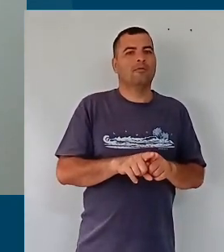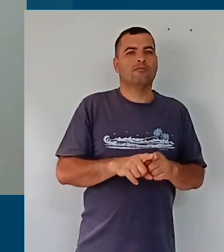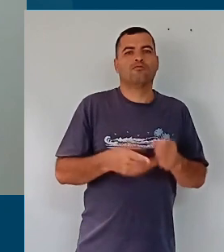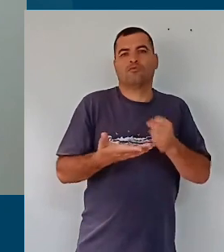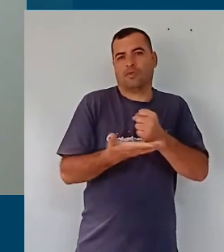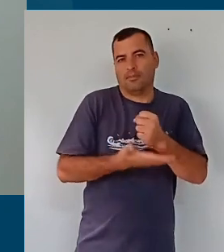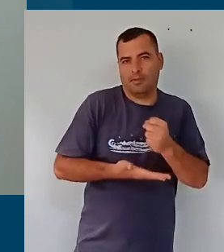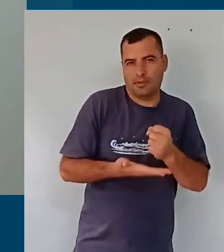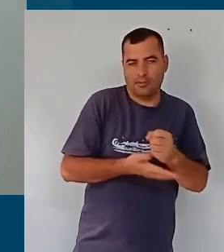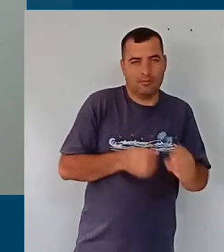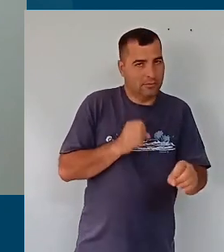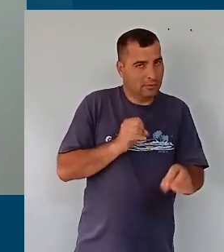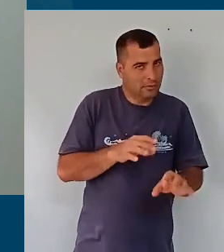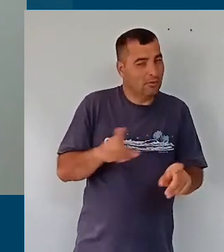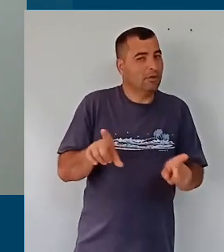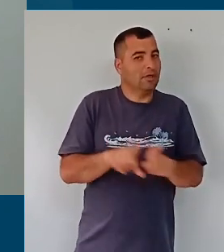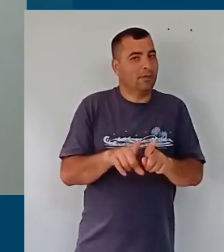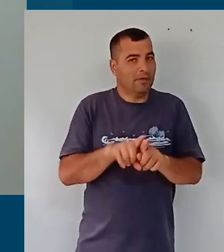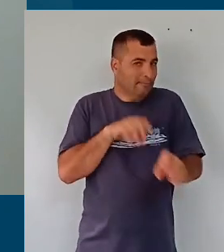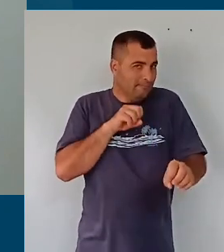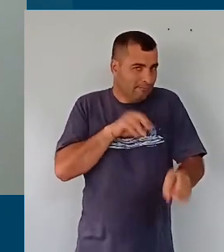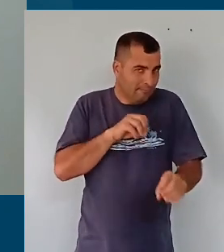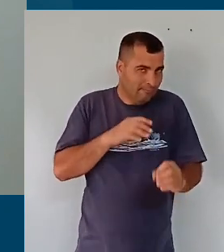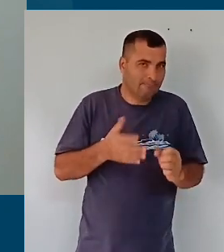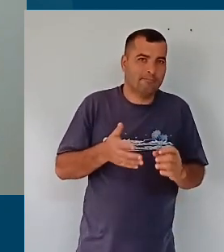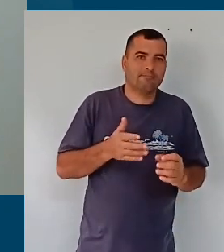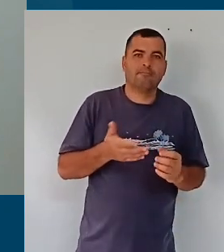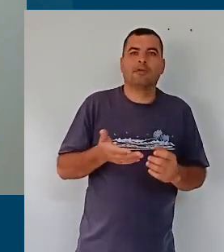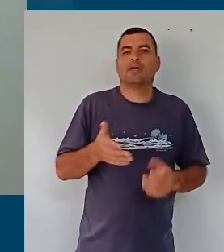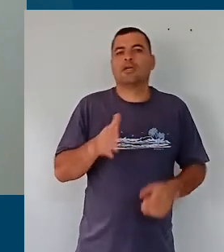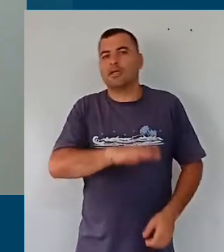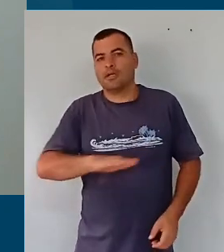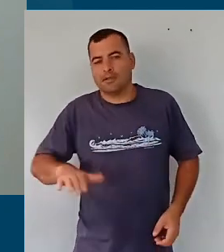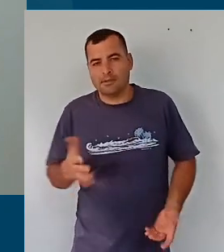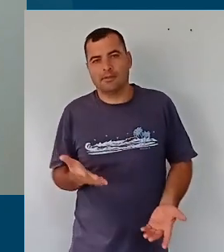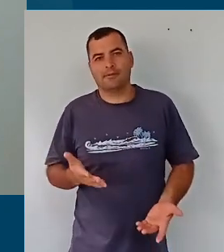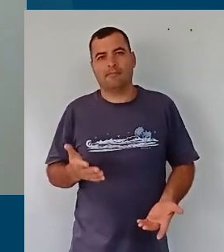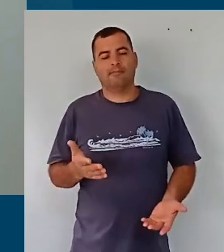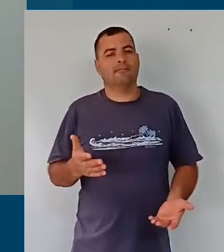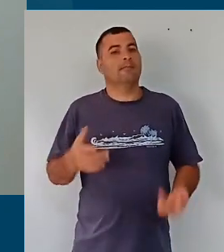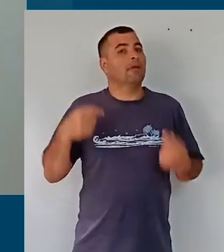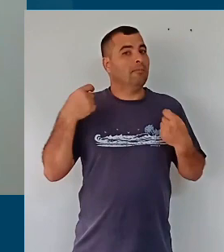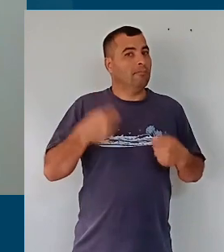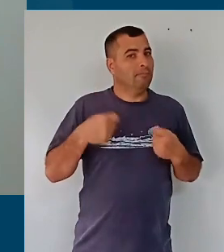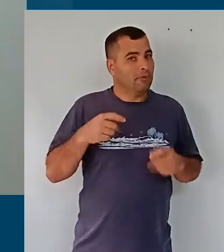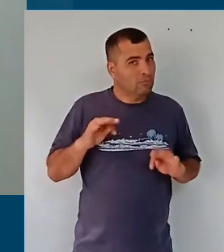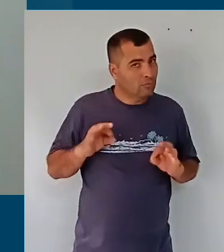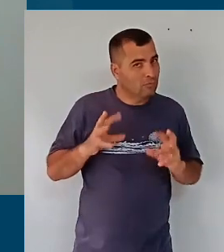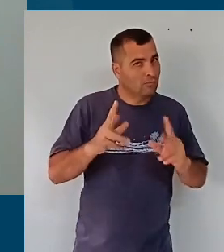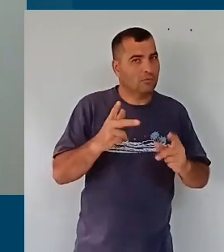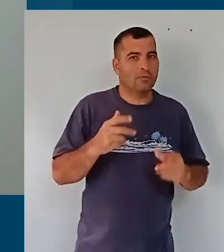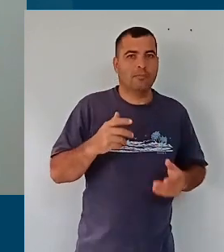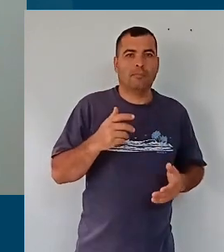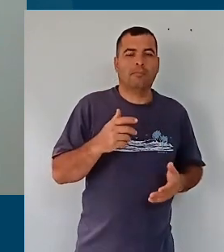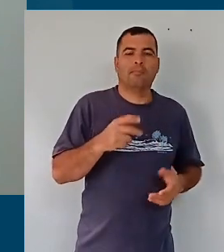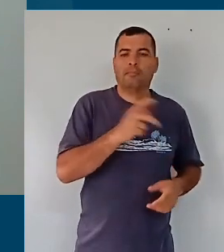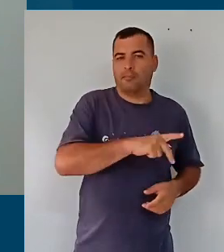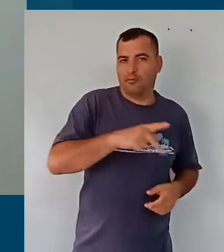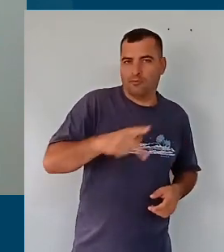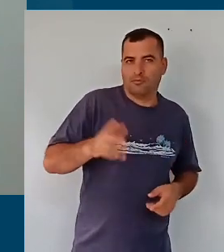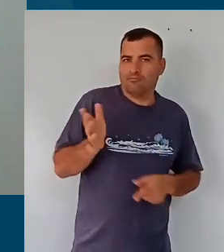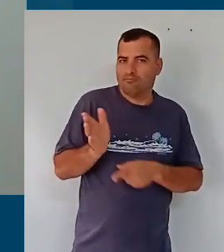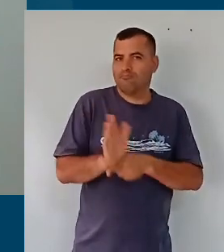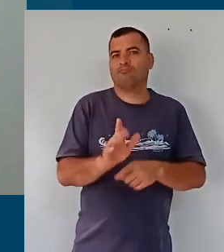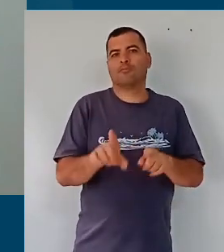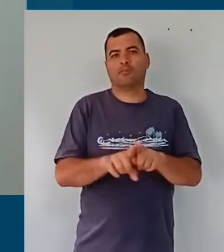ensino fundamental e da educação infantil. Contará com a participação dos professores Fernando